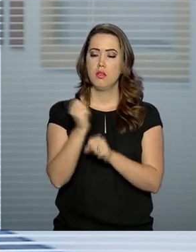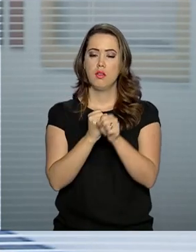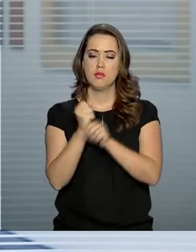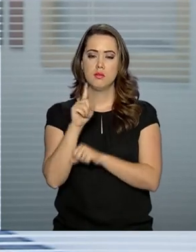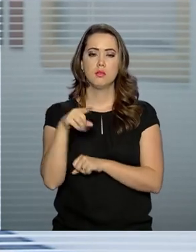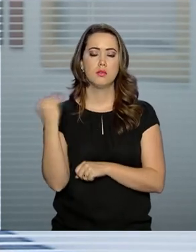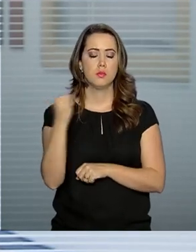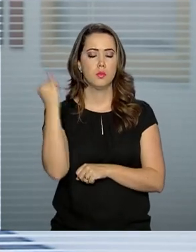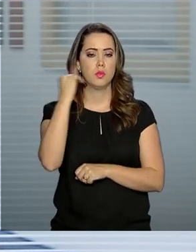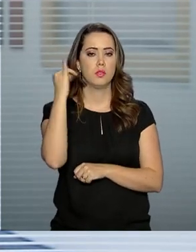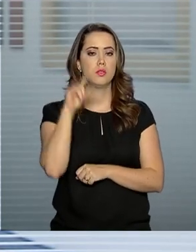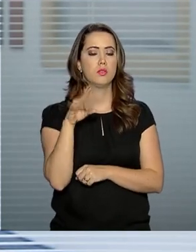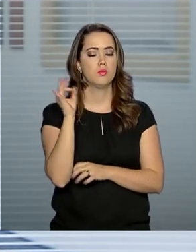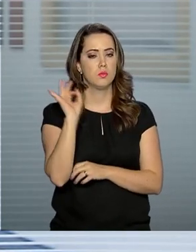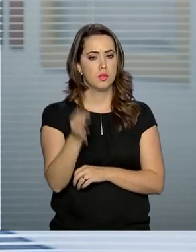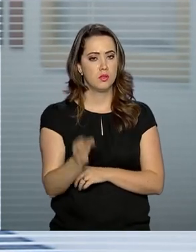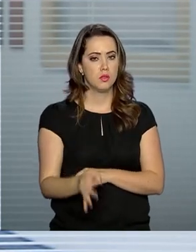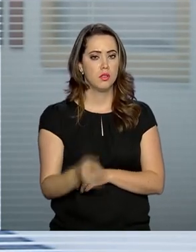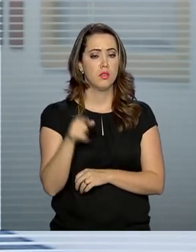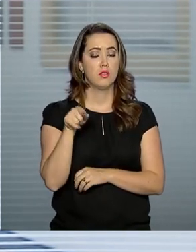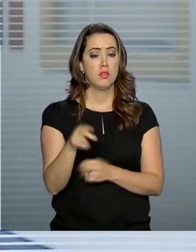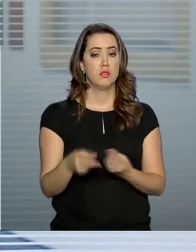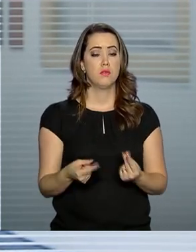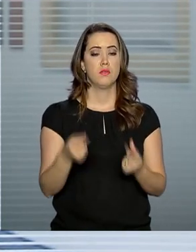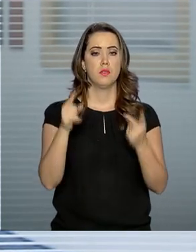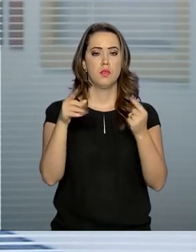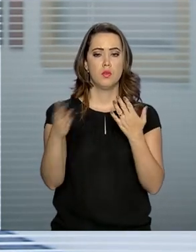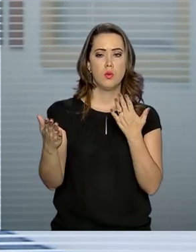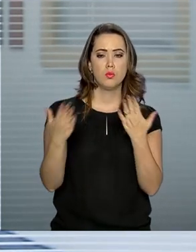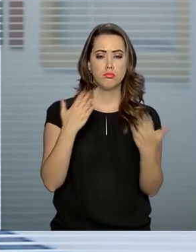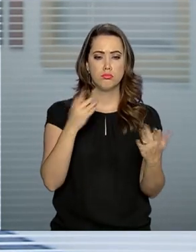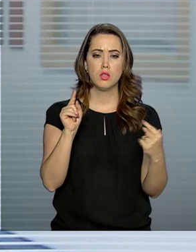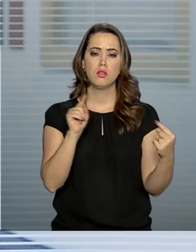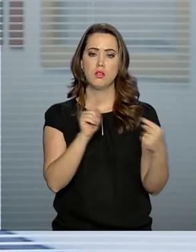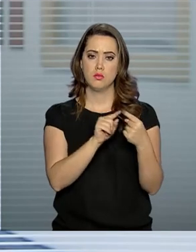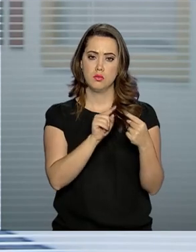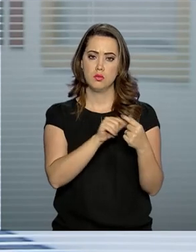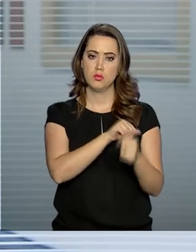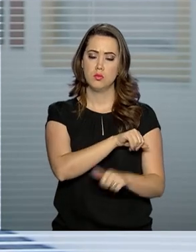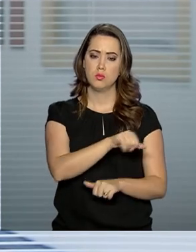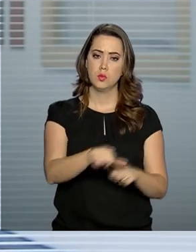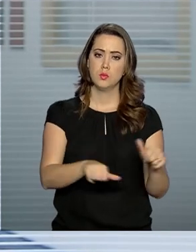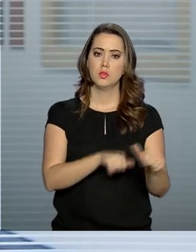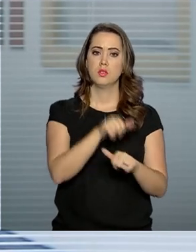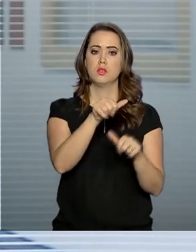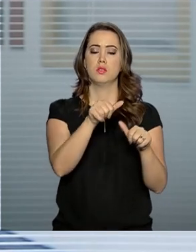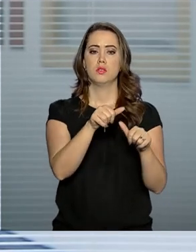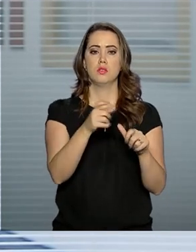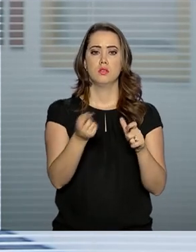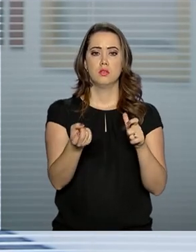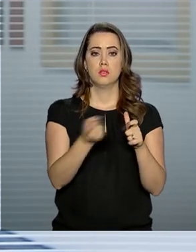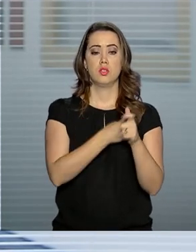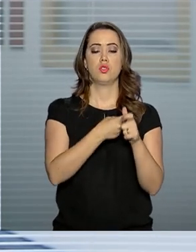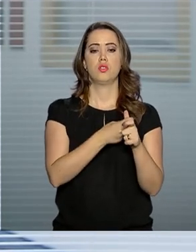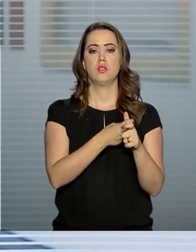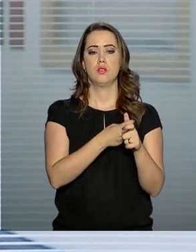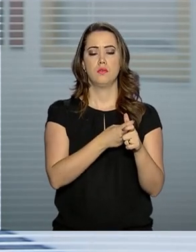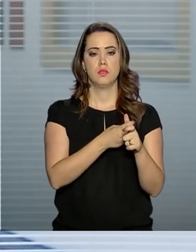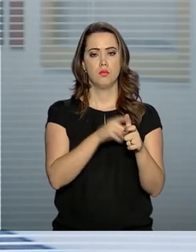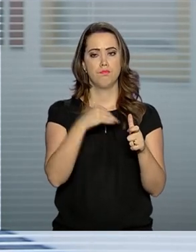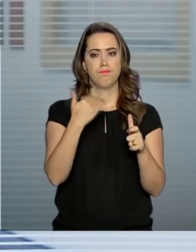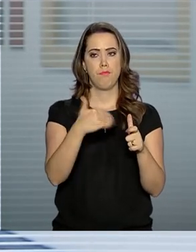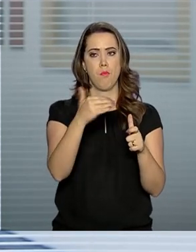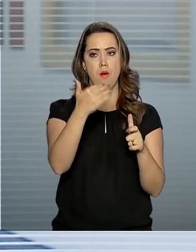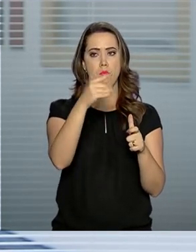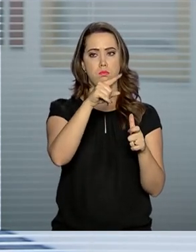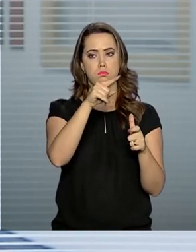importante Certamente esse valor é compatível Para uma reversão da trajetória da dívida bruta Do crescimento da